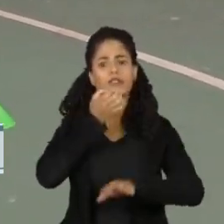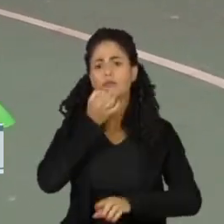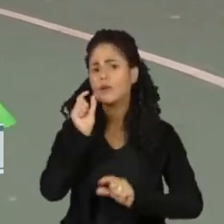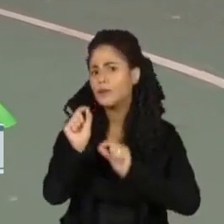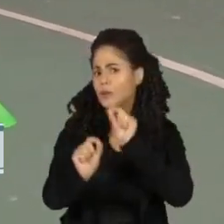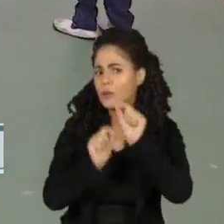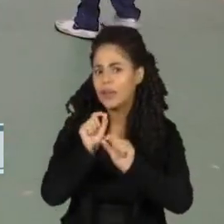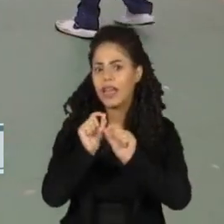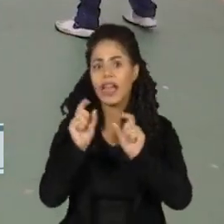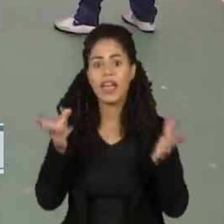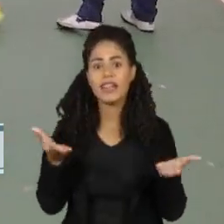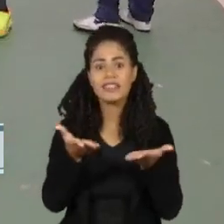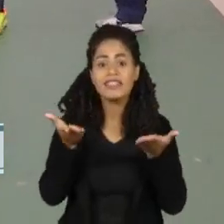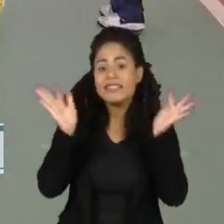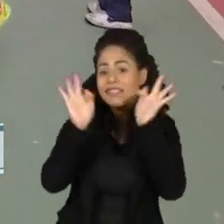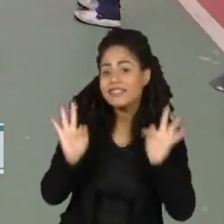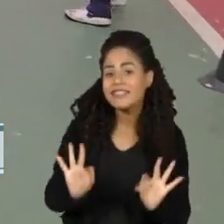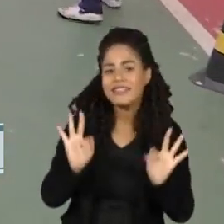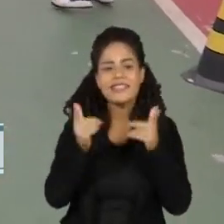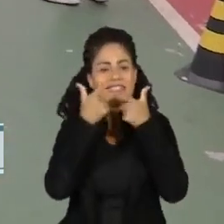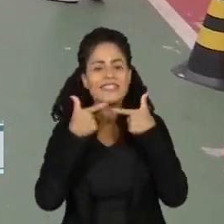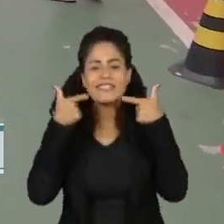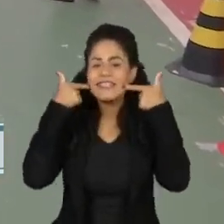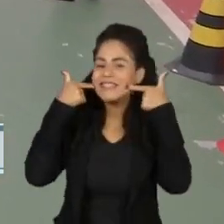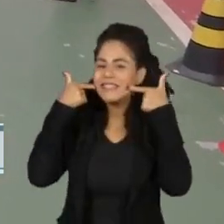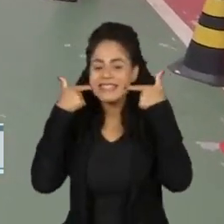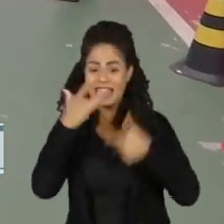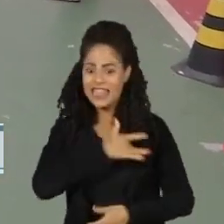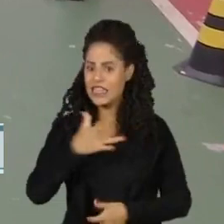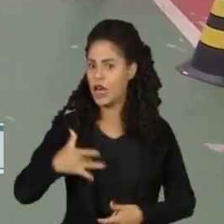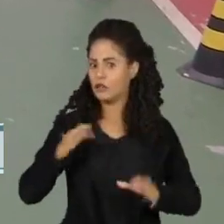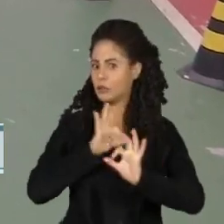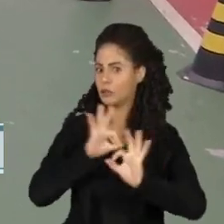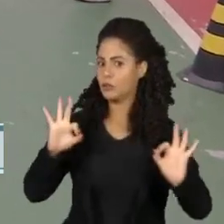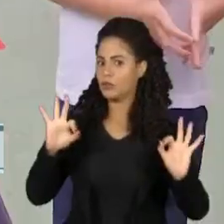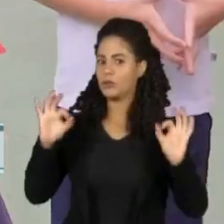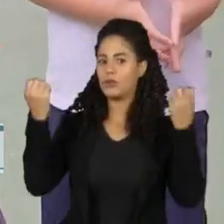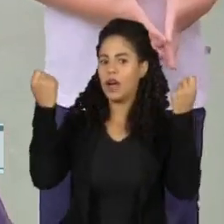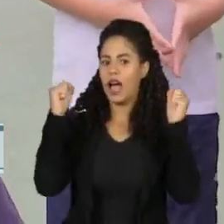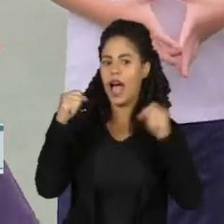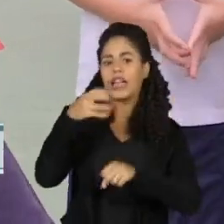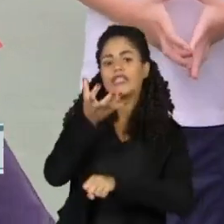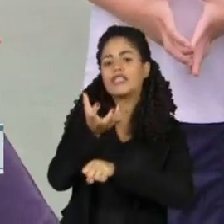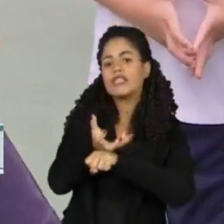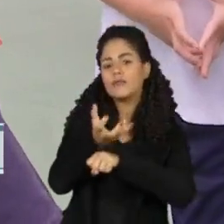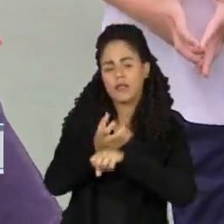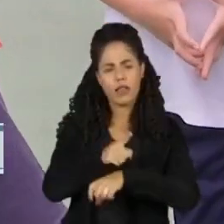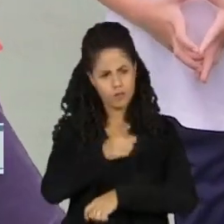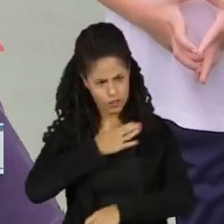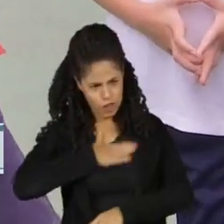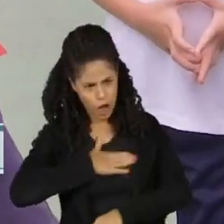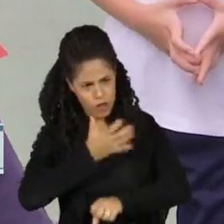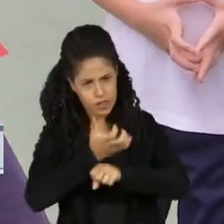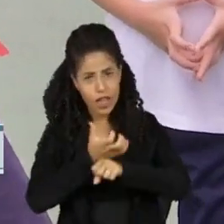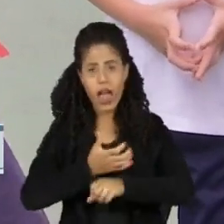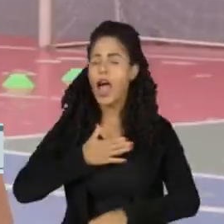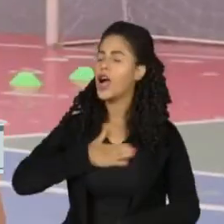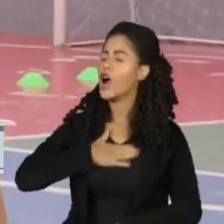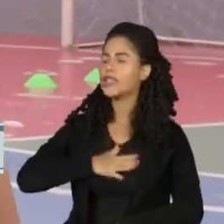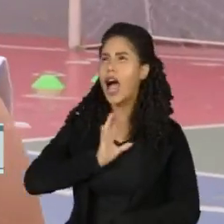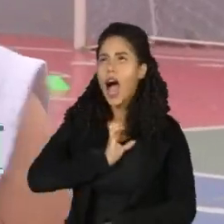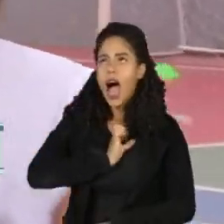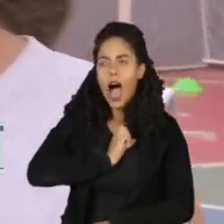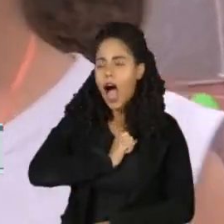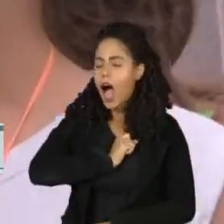é vê-los assim, felizes e esbanjando saúde na aula de educação física. Você gosta da aula de educação física? Amo,